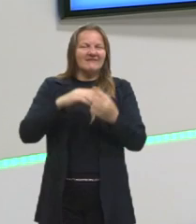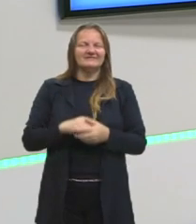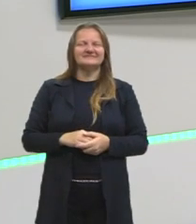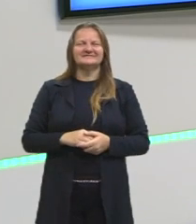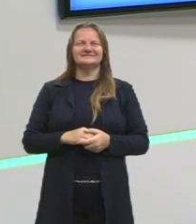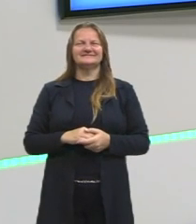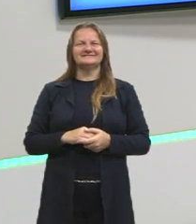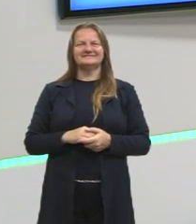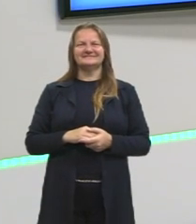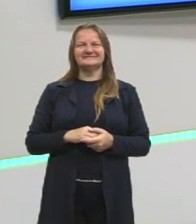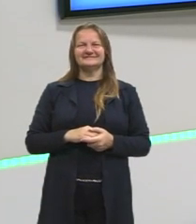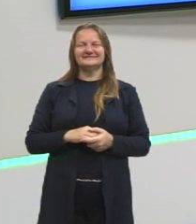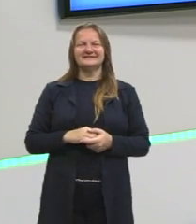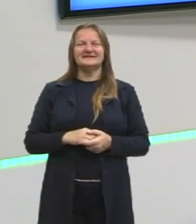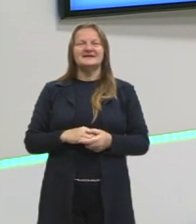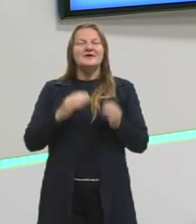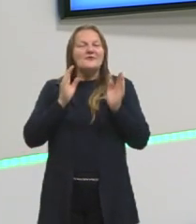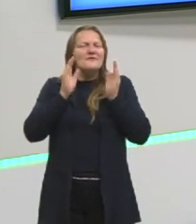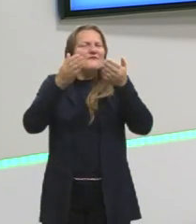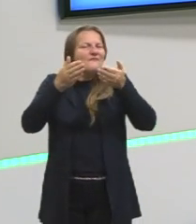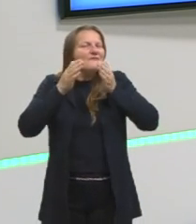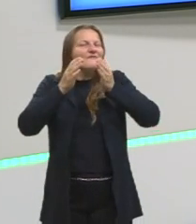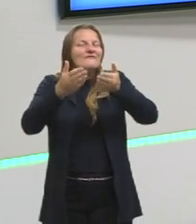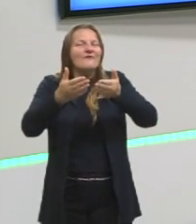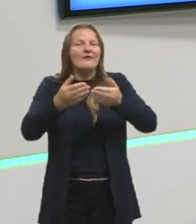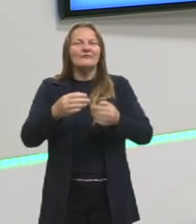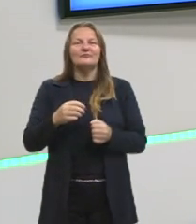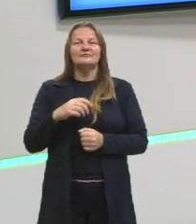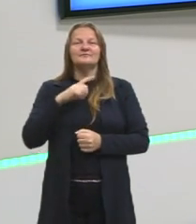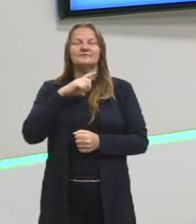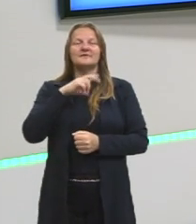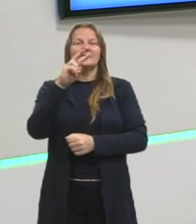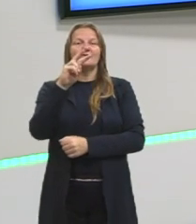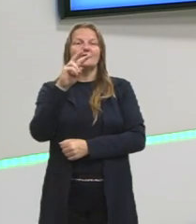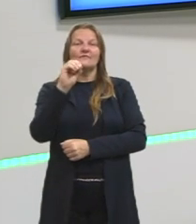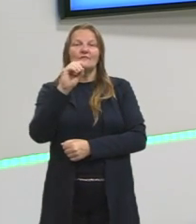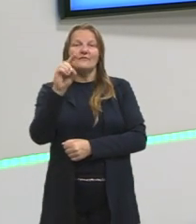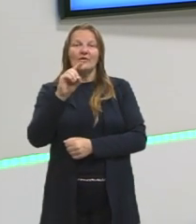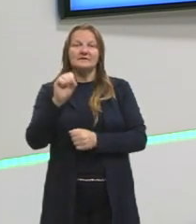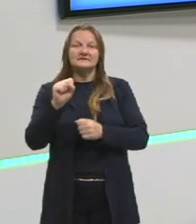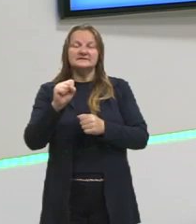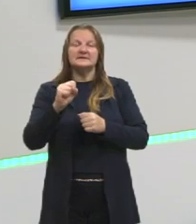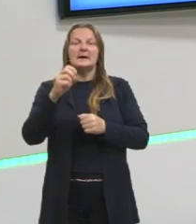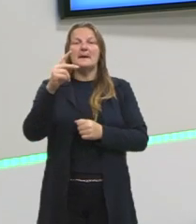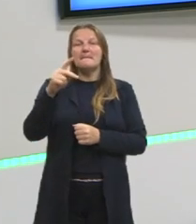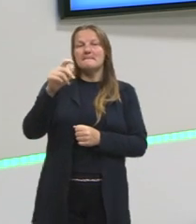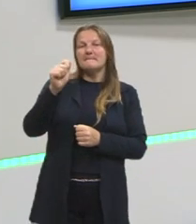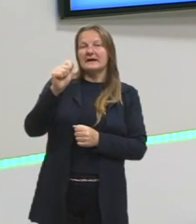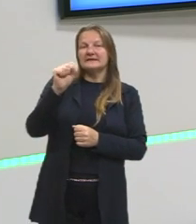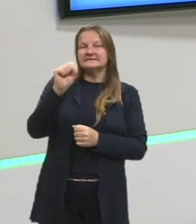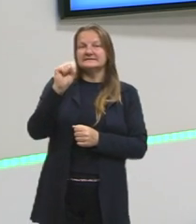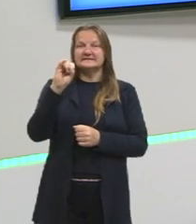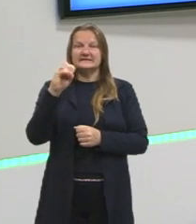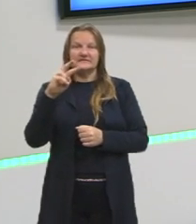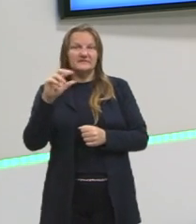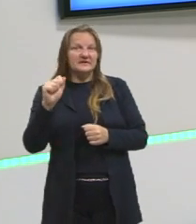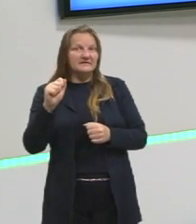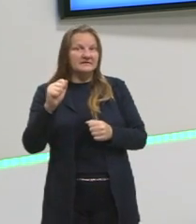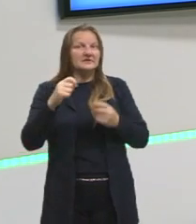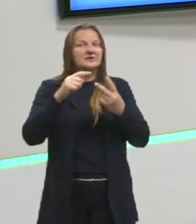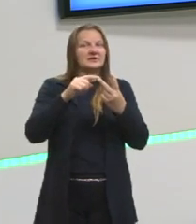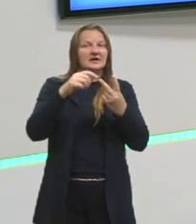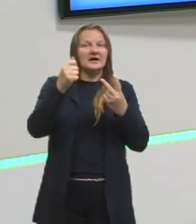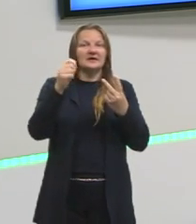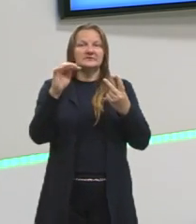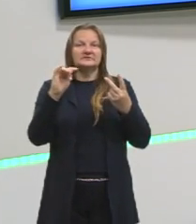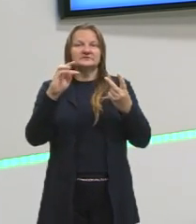nas frases da voz passiva e da voz ativa, lembram? Agora eu vou pegar e